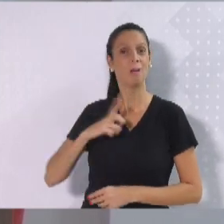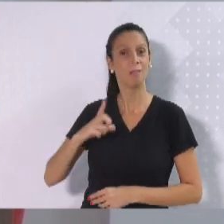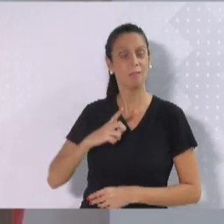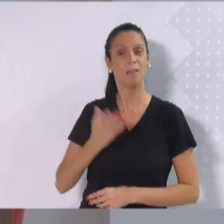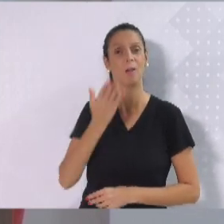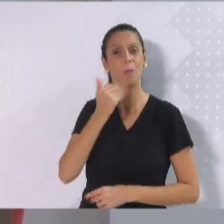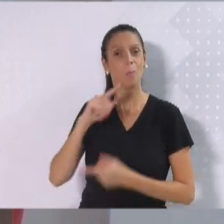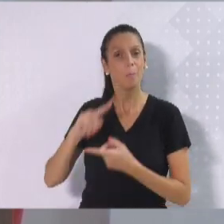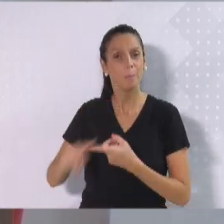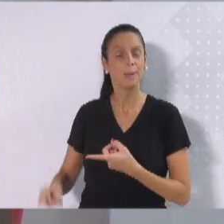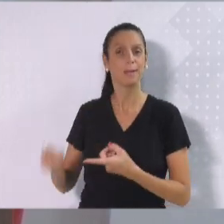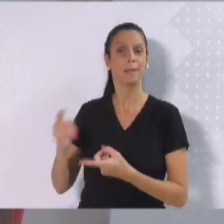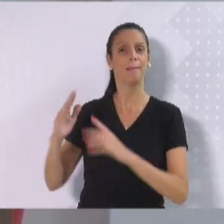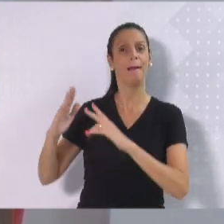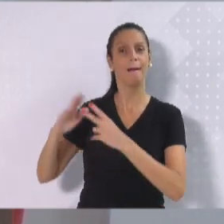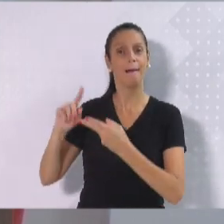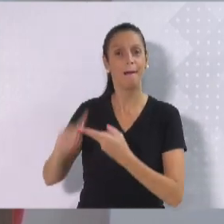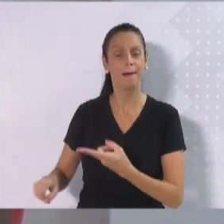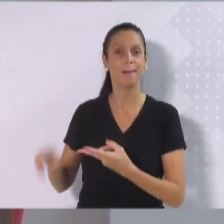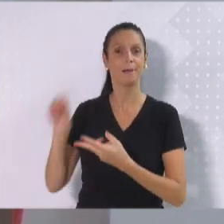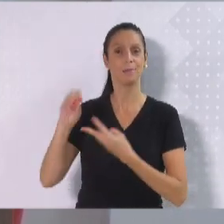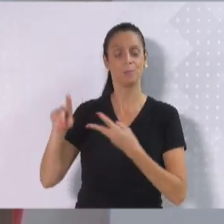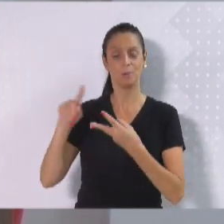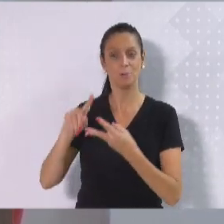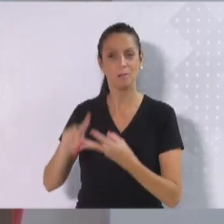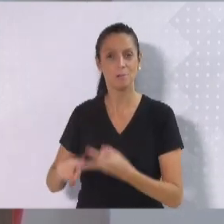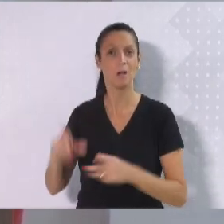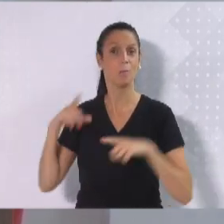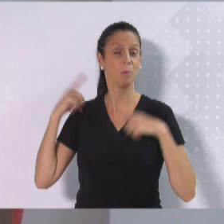educação, saúde, lazer de qualidade?